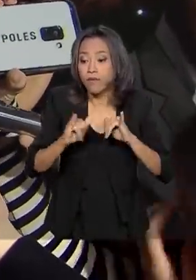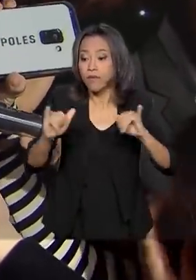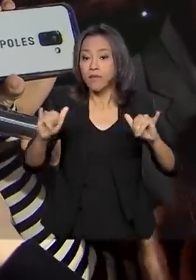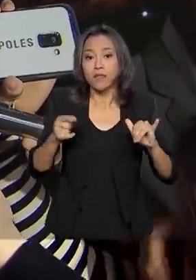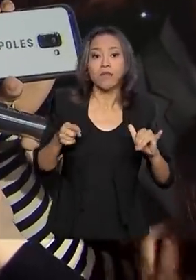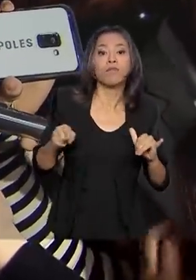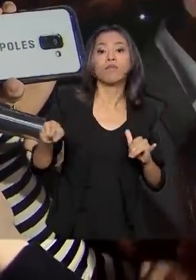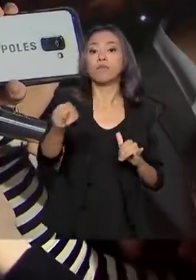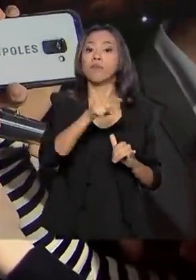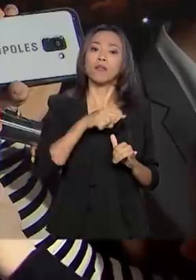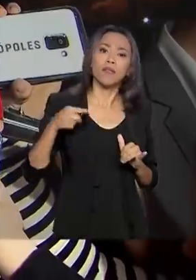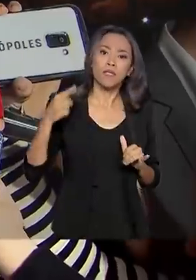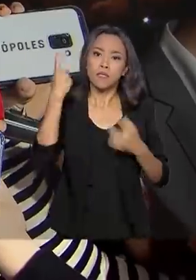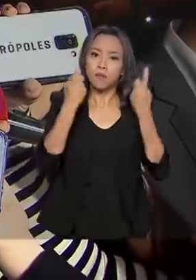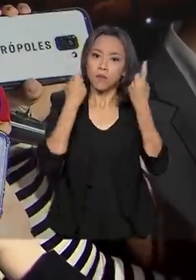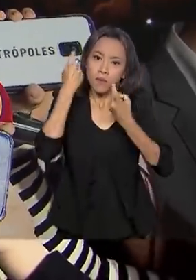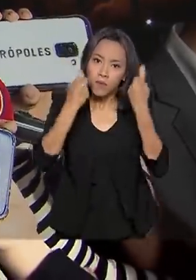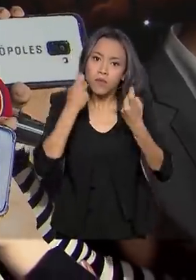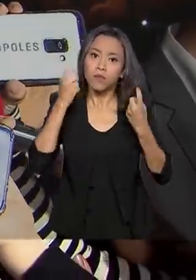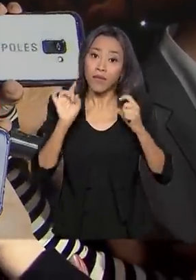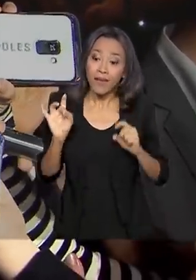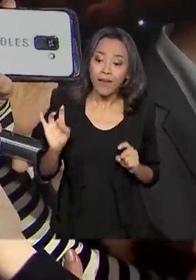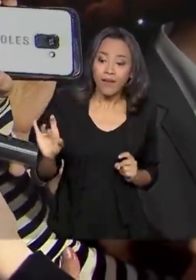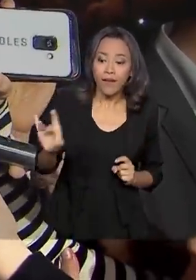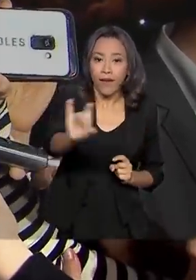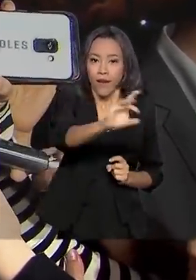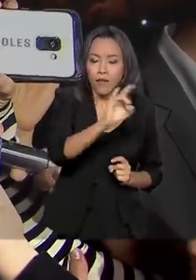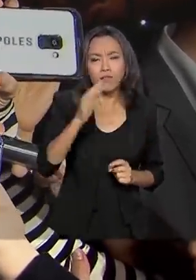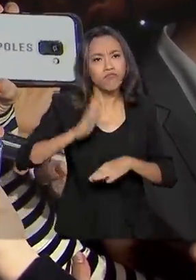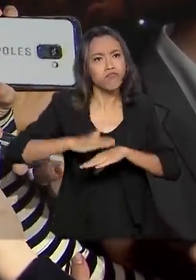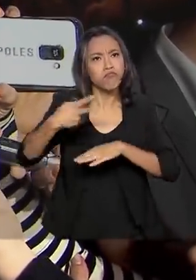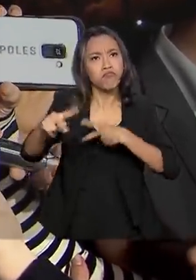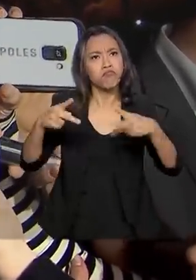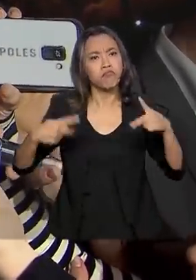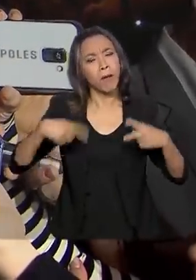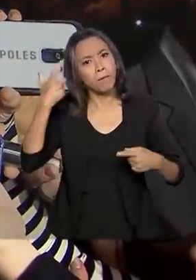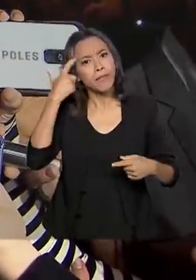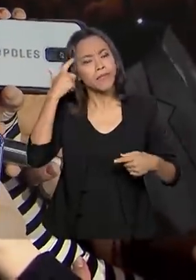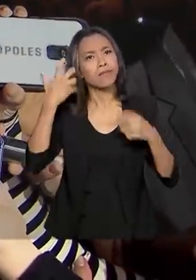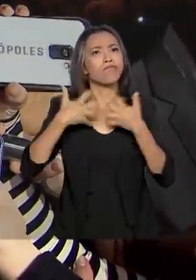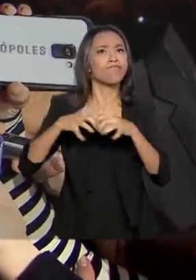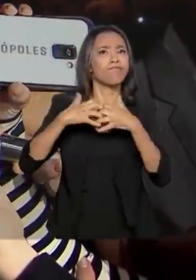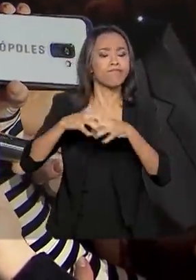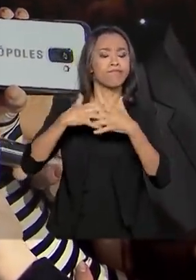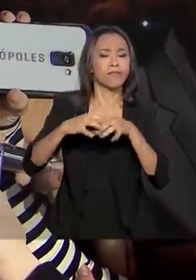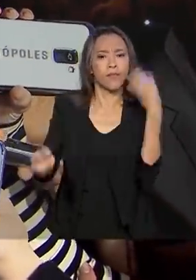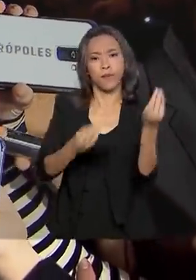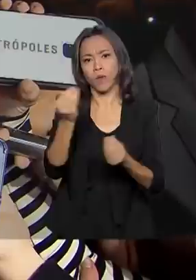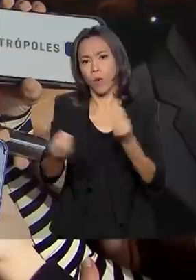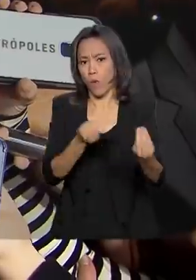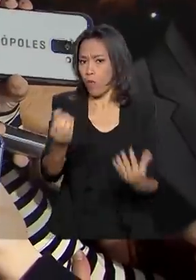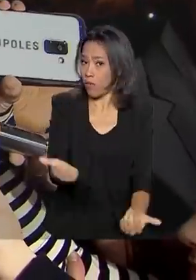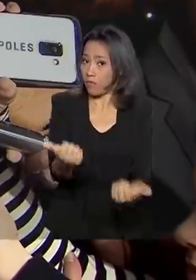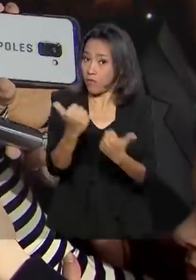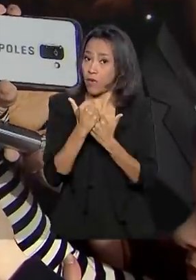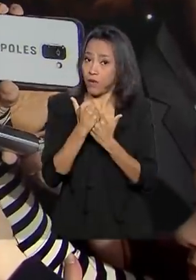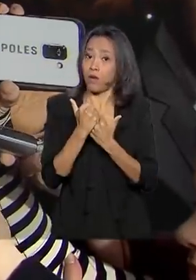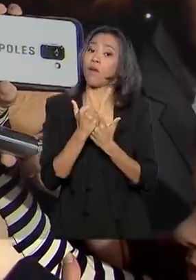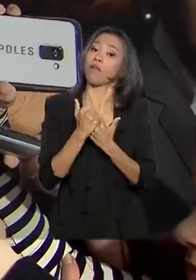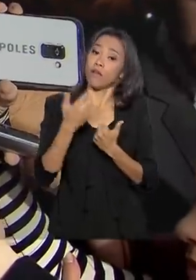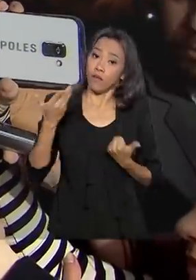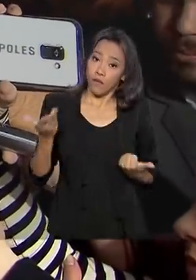impressões, as suas preocupações, para que cada um vá pensando, cada um vá colaborando com essa